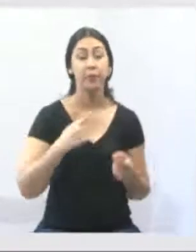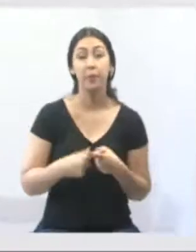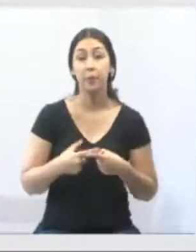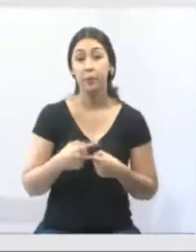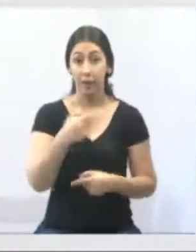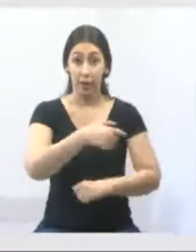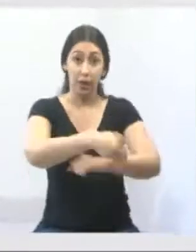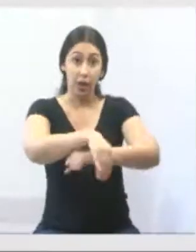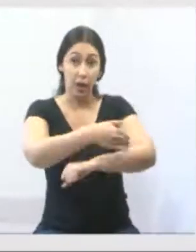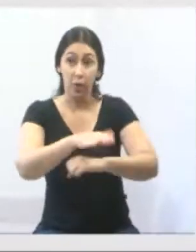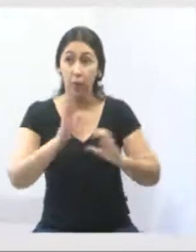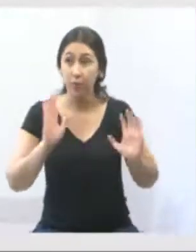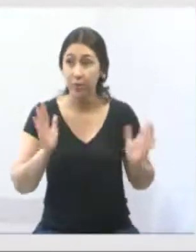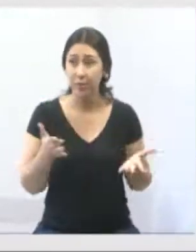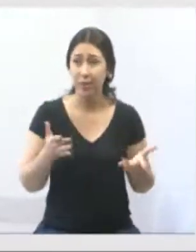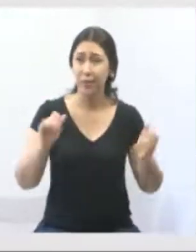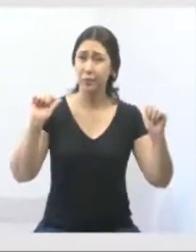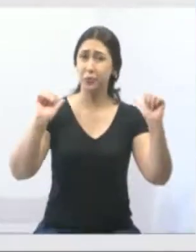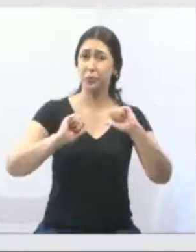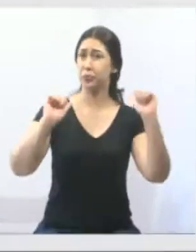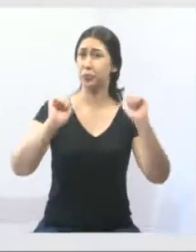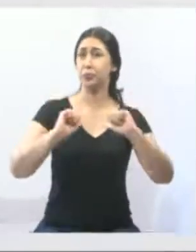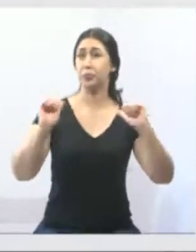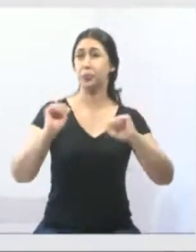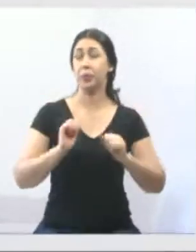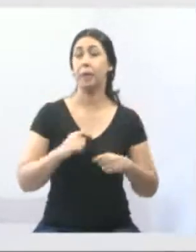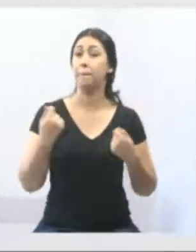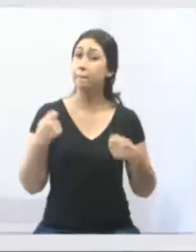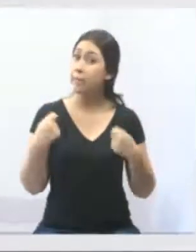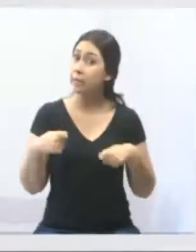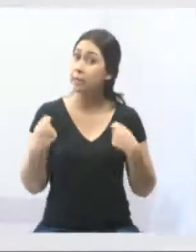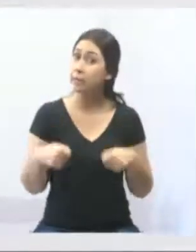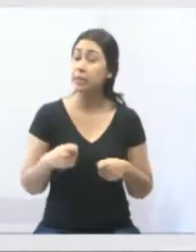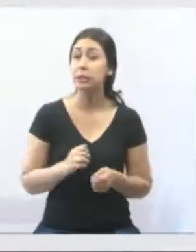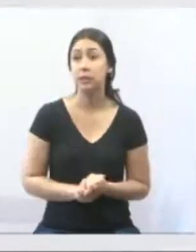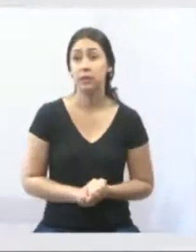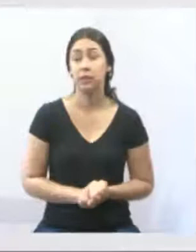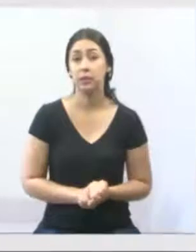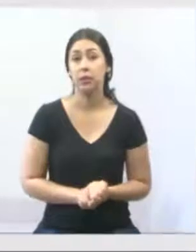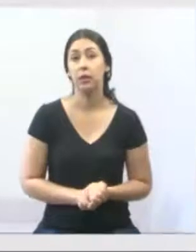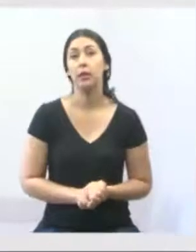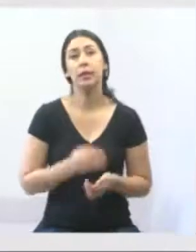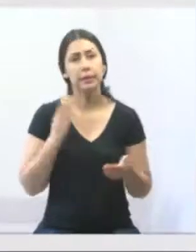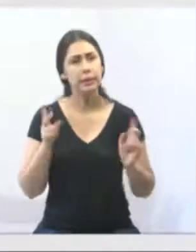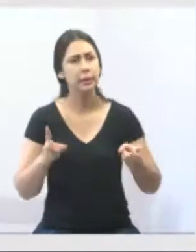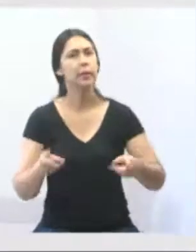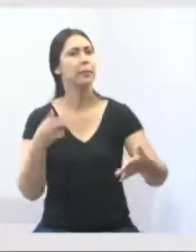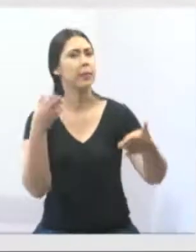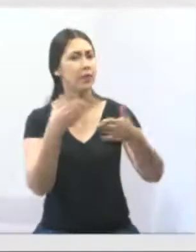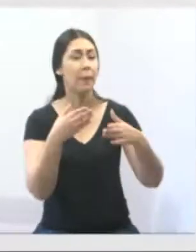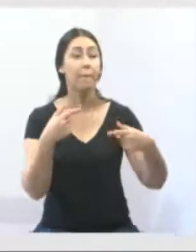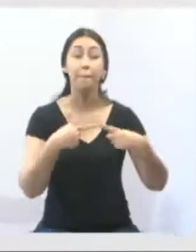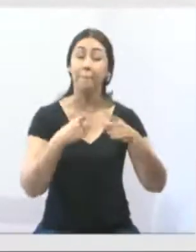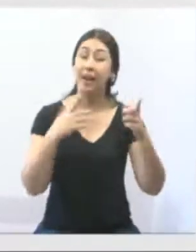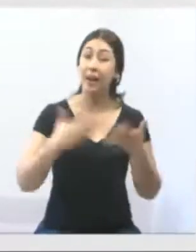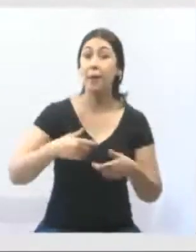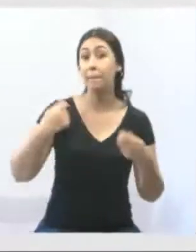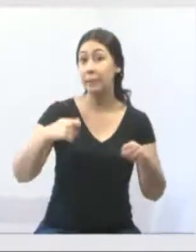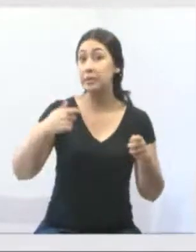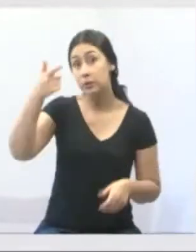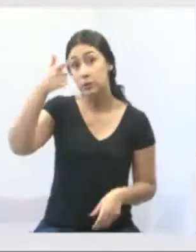as vias lá já estão muito precárias. As máquinas vão lá todo ano, mas só que agora já estão ruins de novo.